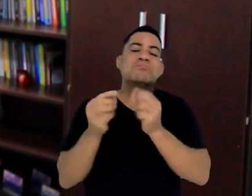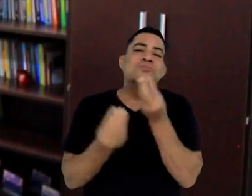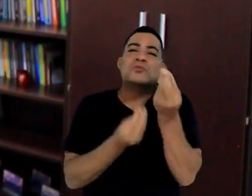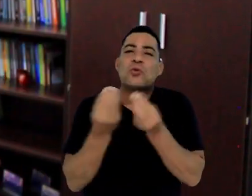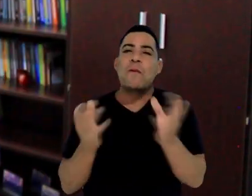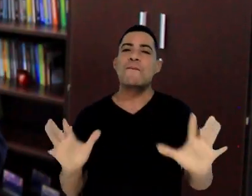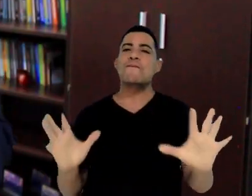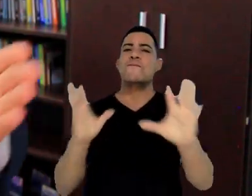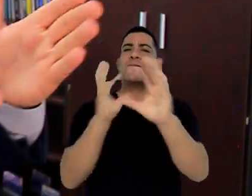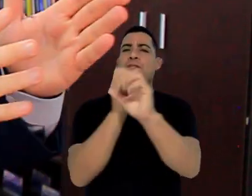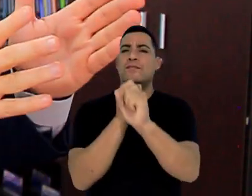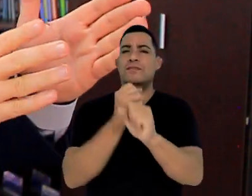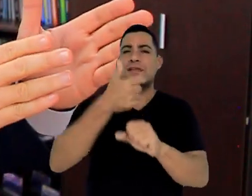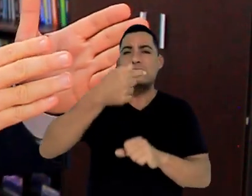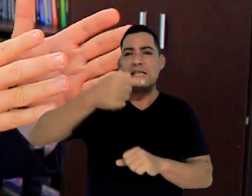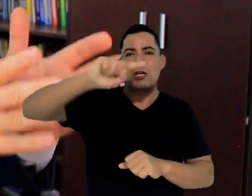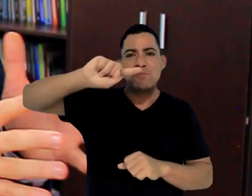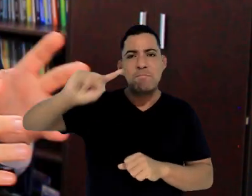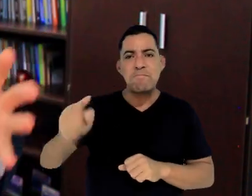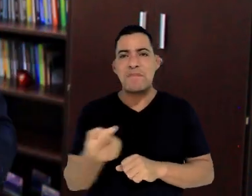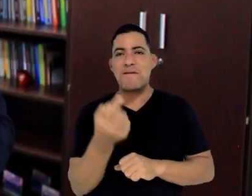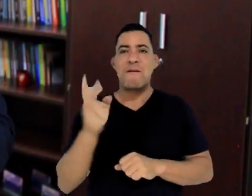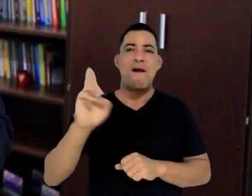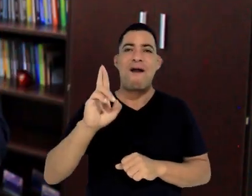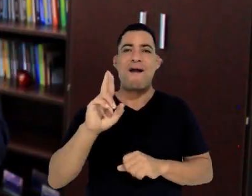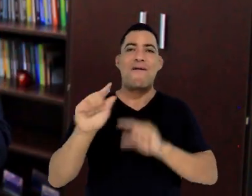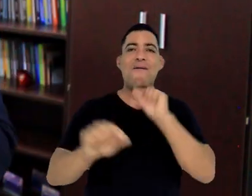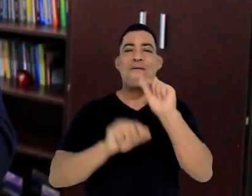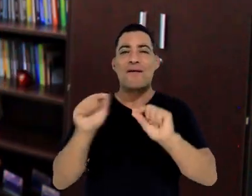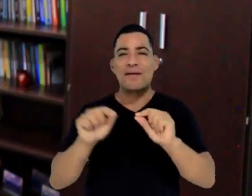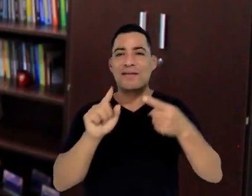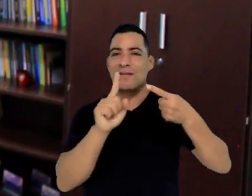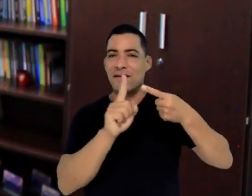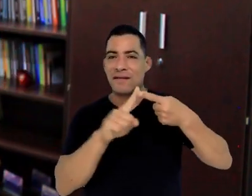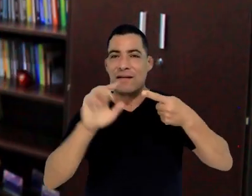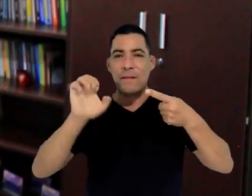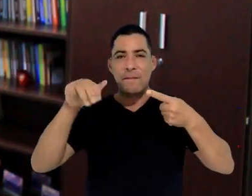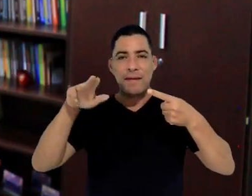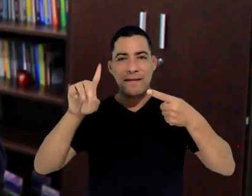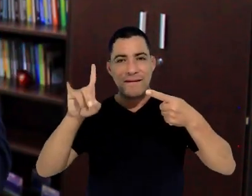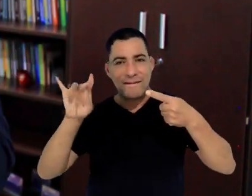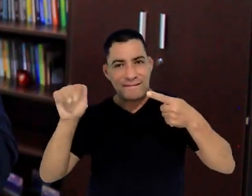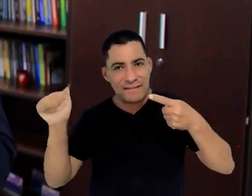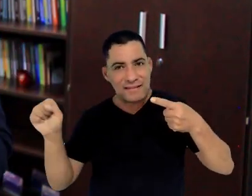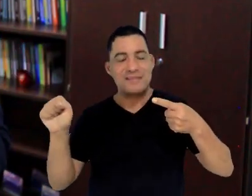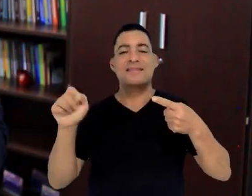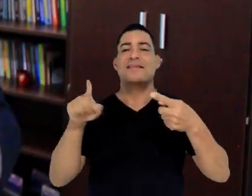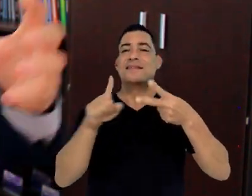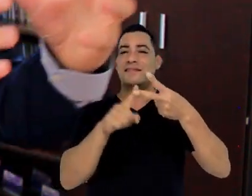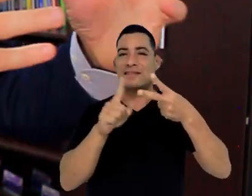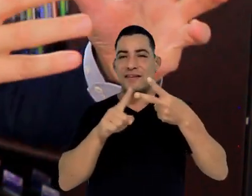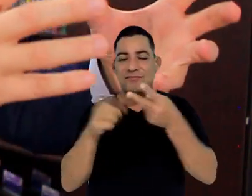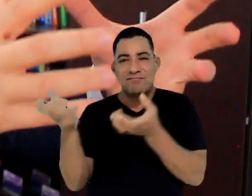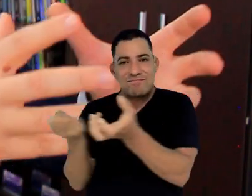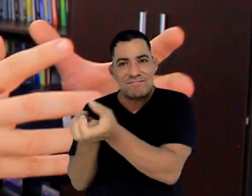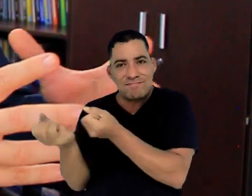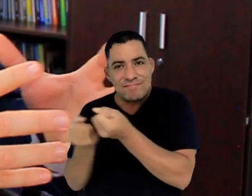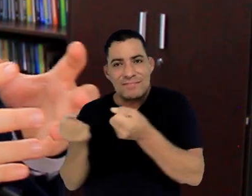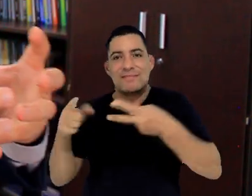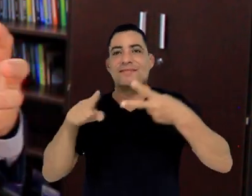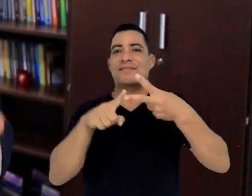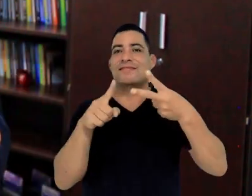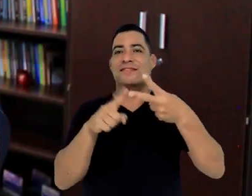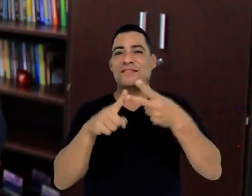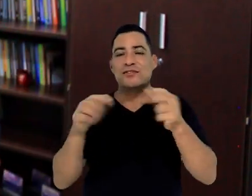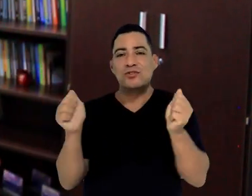estas obras, que totalizam cerca de R 7 milhões, são provenientes de emendas parlamentares, da captação de